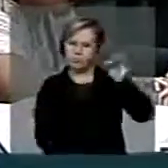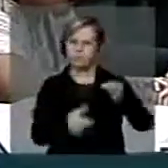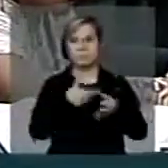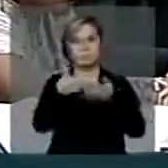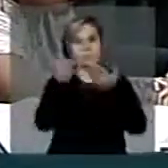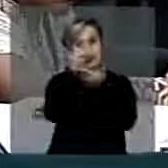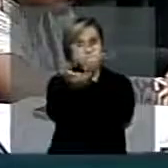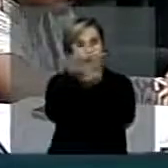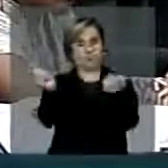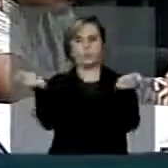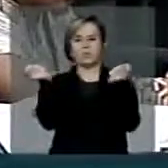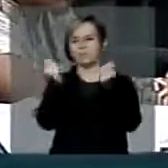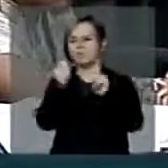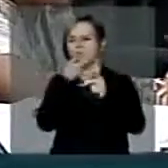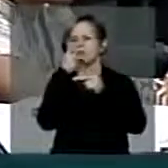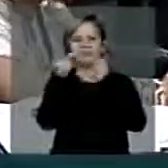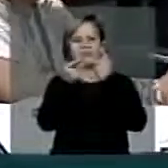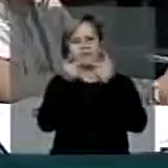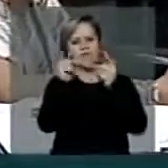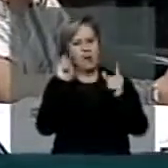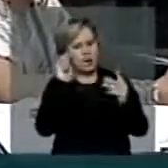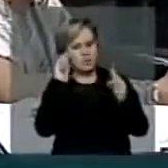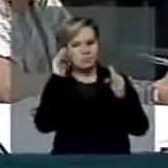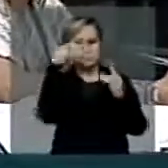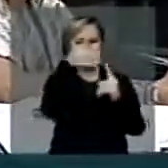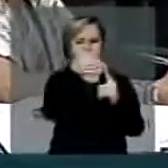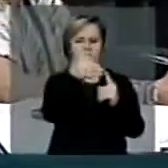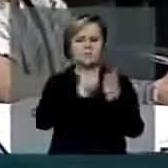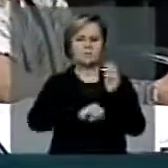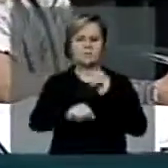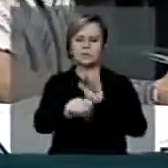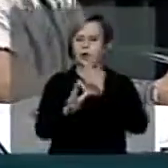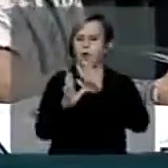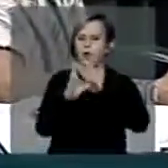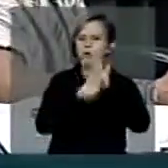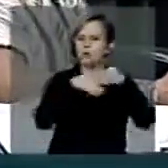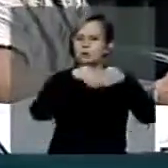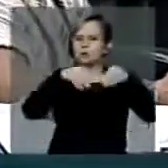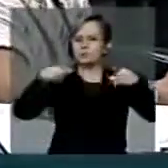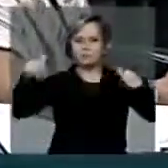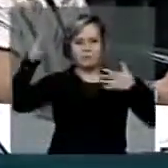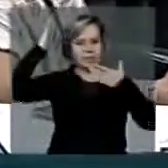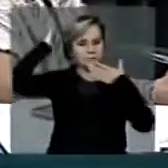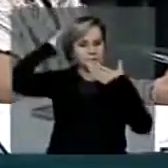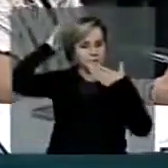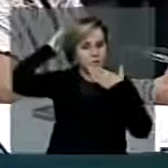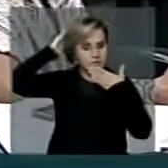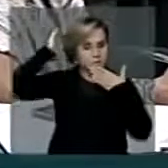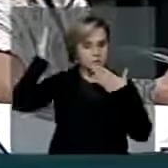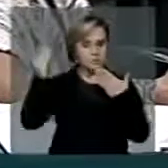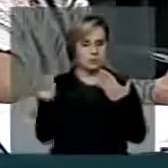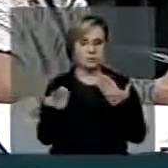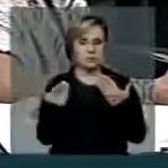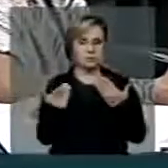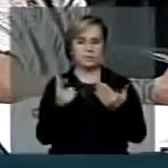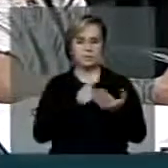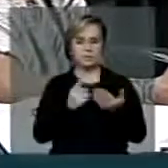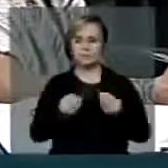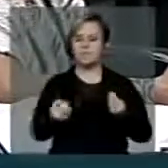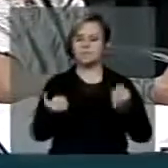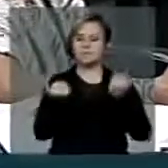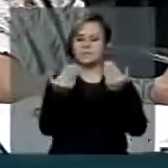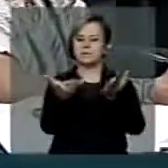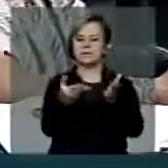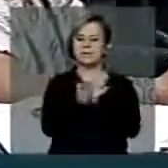mesa pudesse centralizar sobre o roubo das terras indígenas e que foram entregues